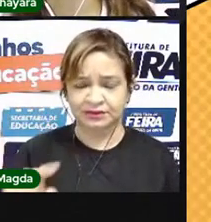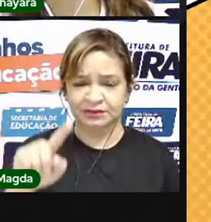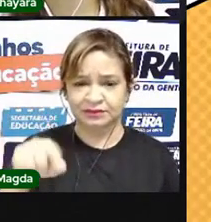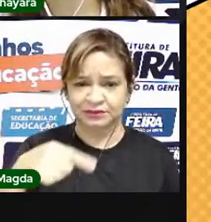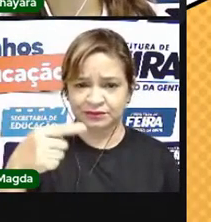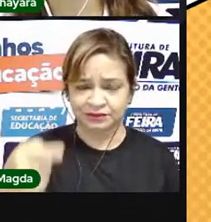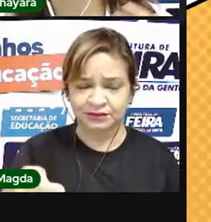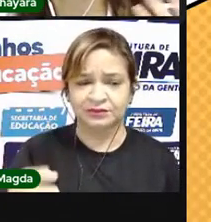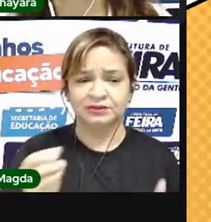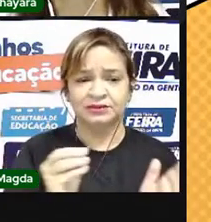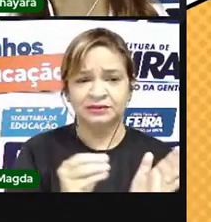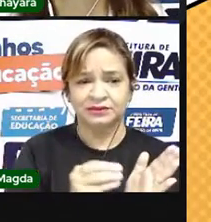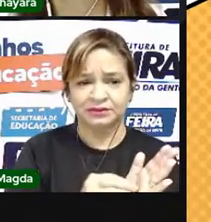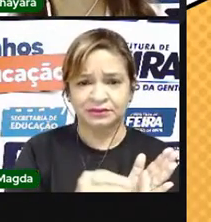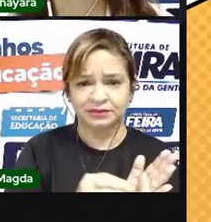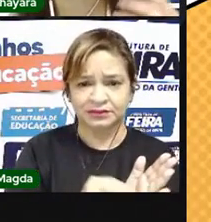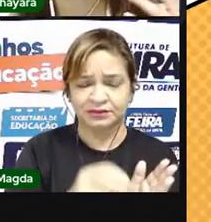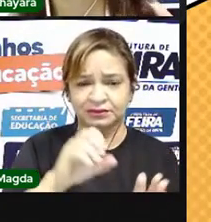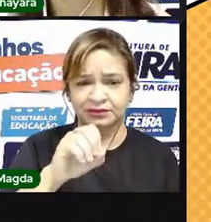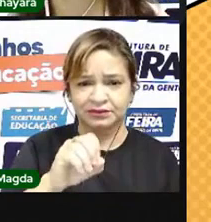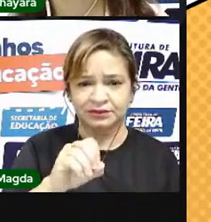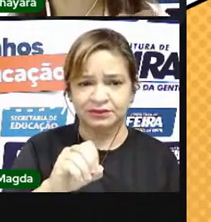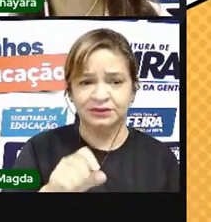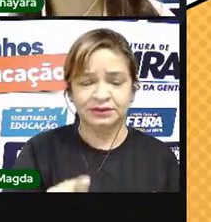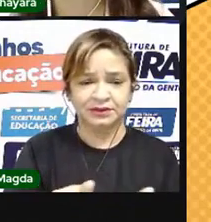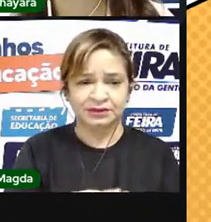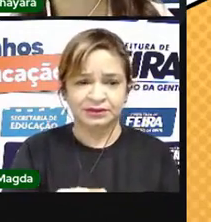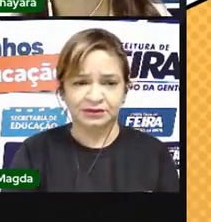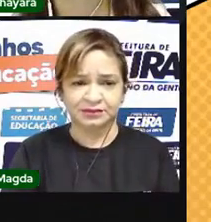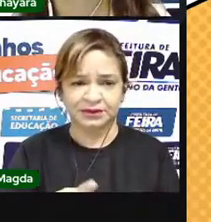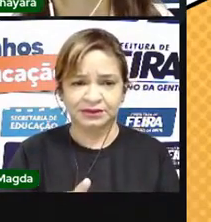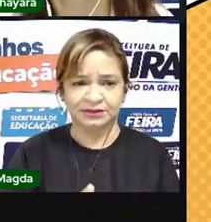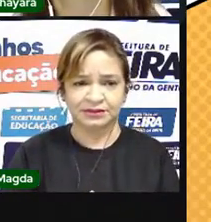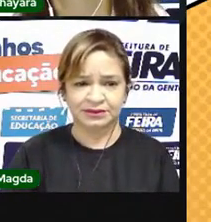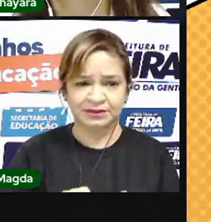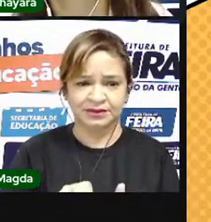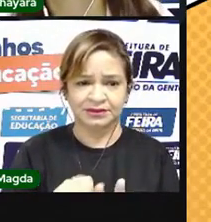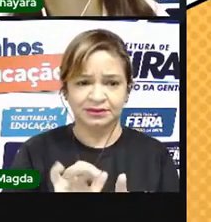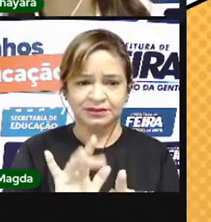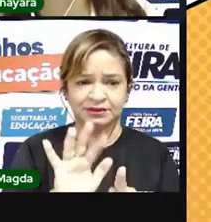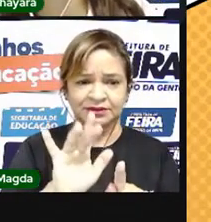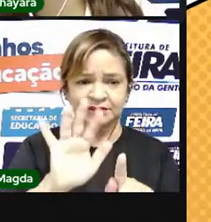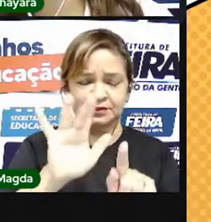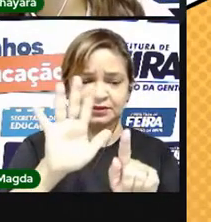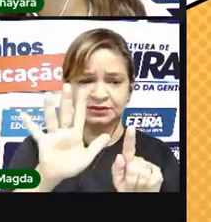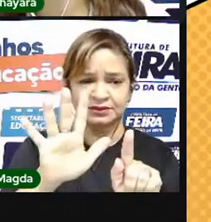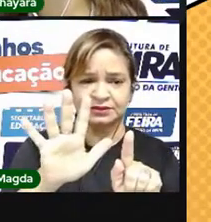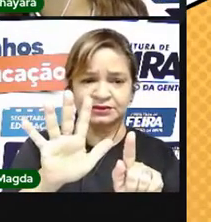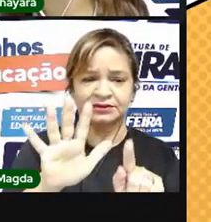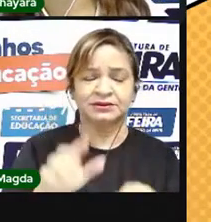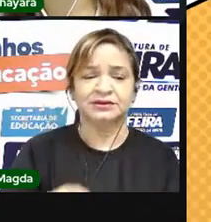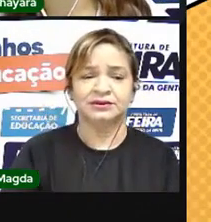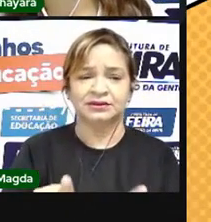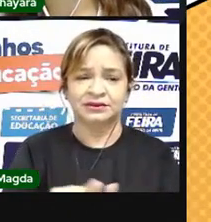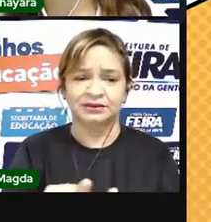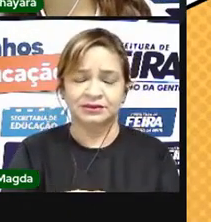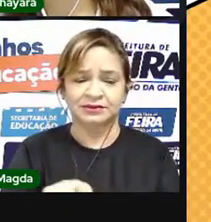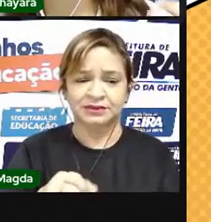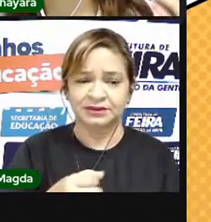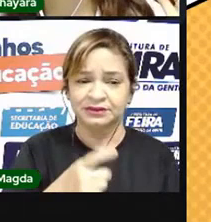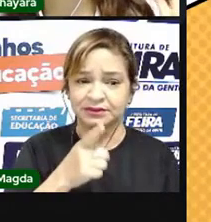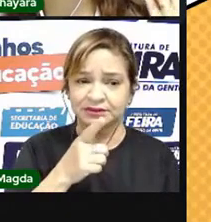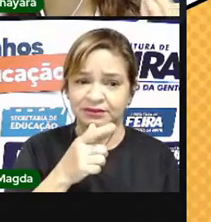de carbono e outros gases, outros gases que a gente chama de gases raros ou gases nobres e também de vapor d'água.